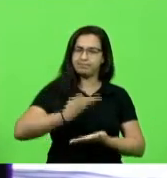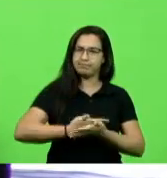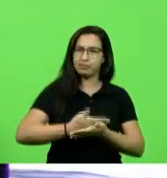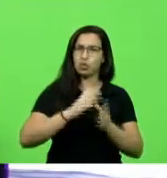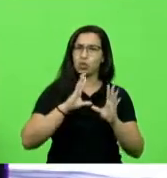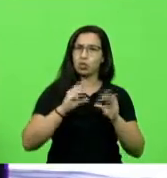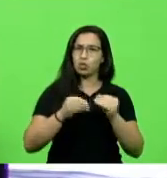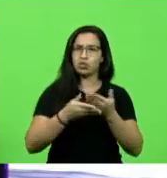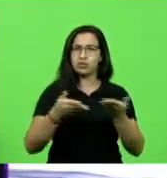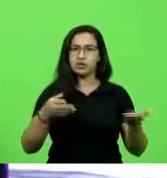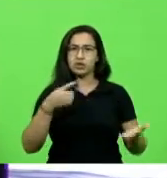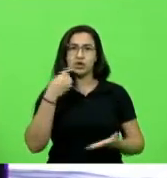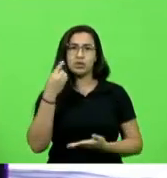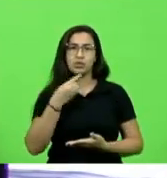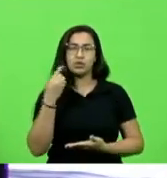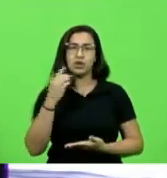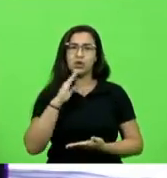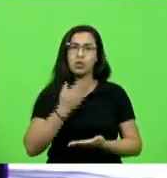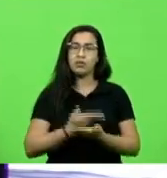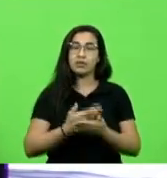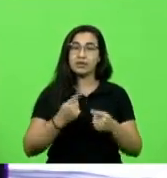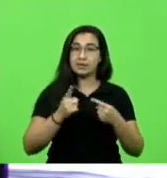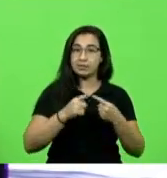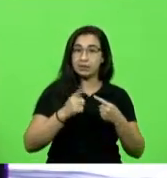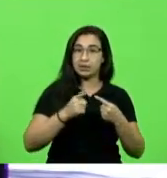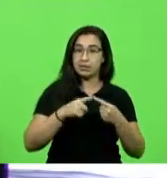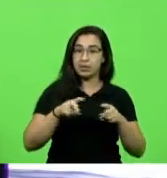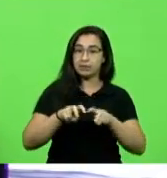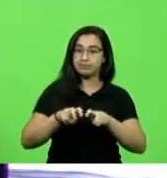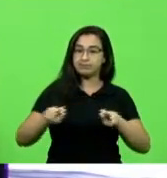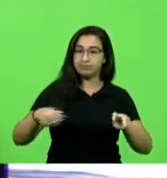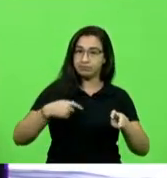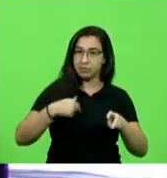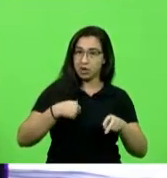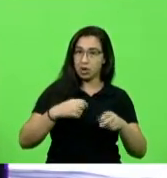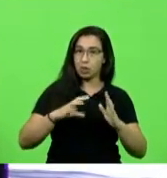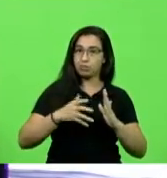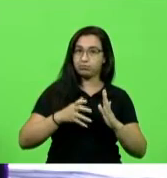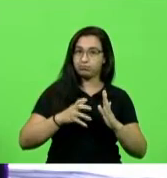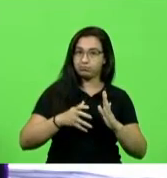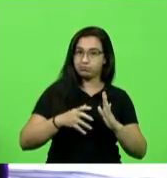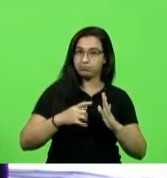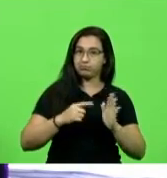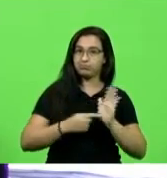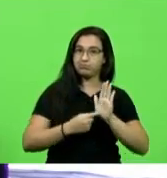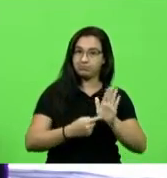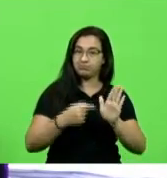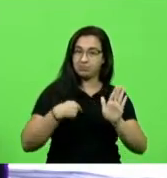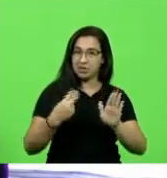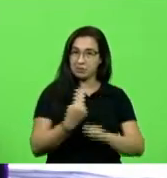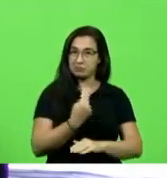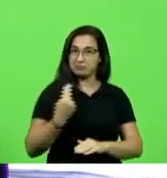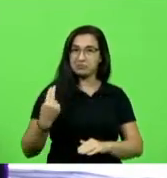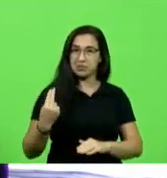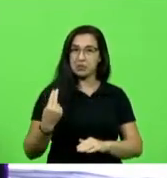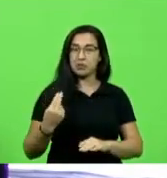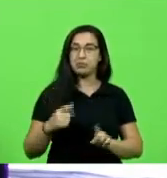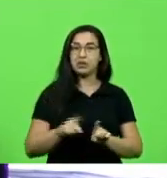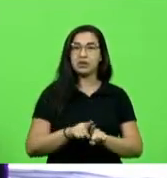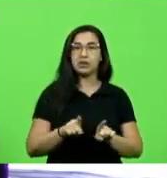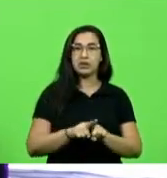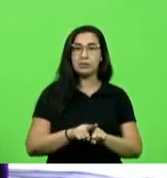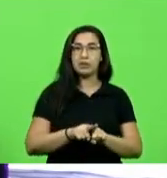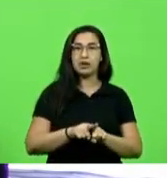deputados confiança primeiramente da minha bancada que indicou o meu nome deputado Lima que se faz aqui presente deputado Mocelin